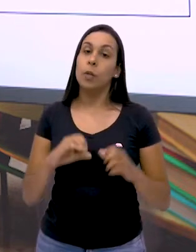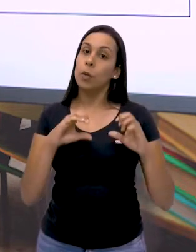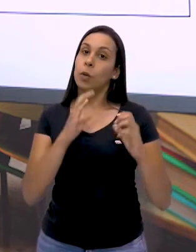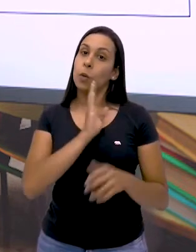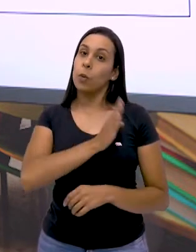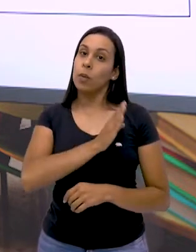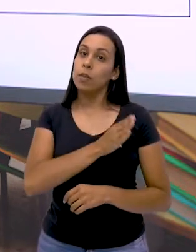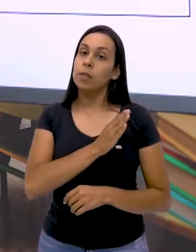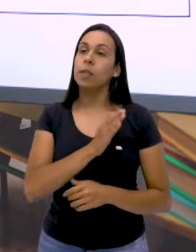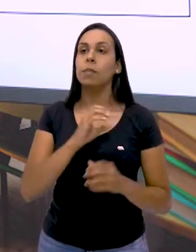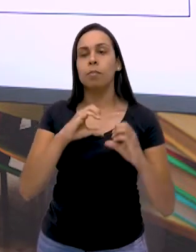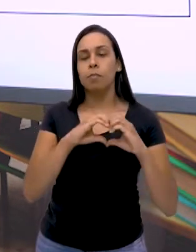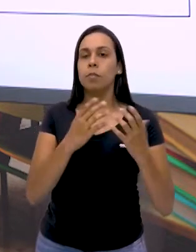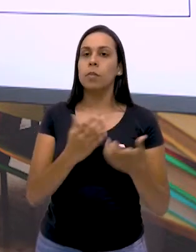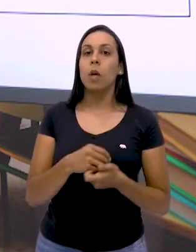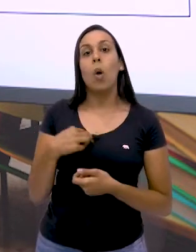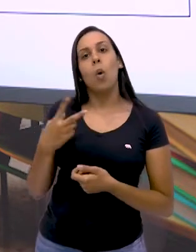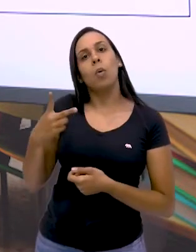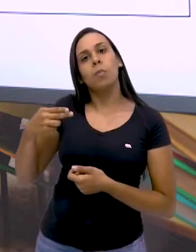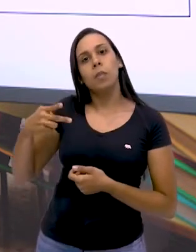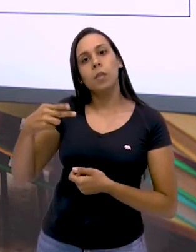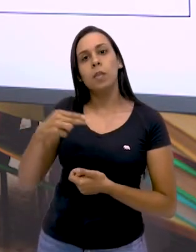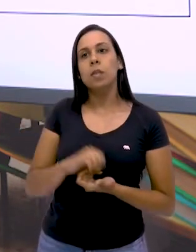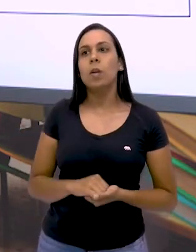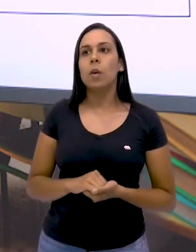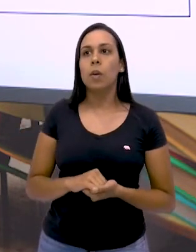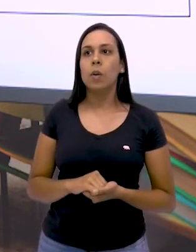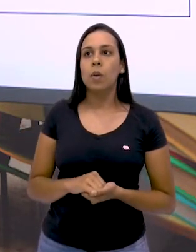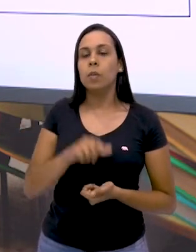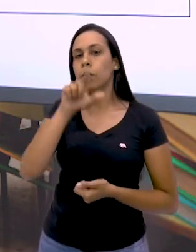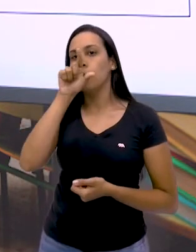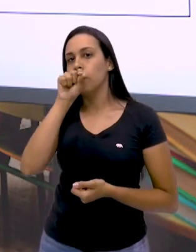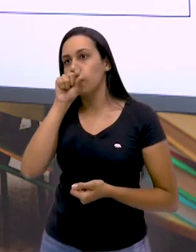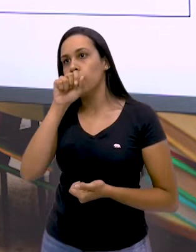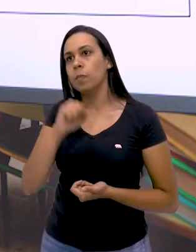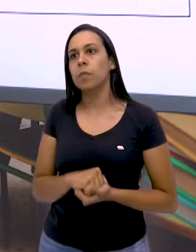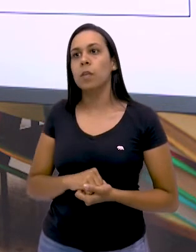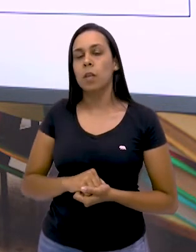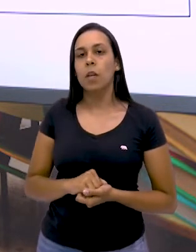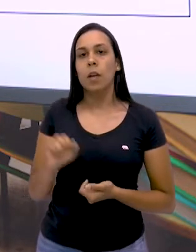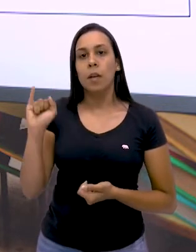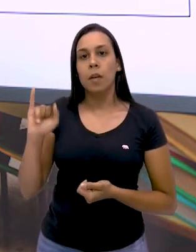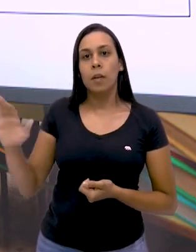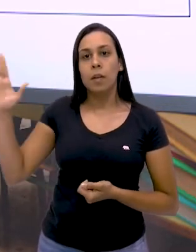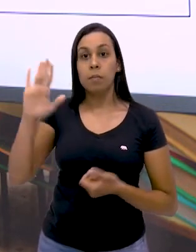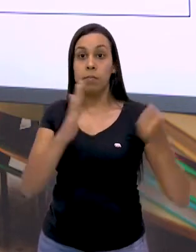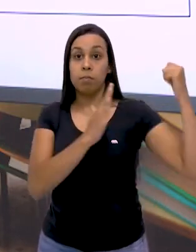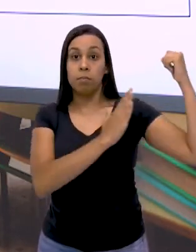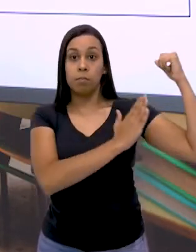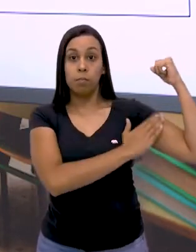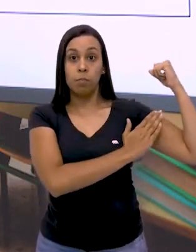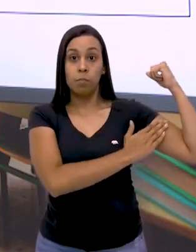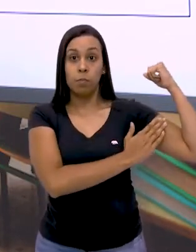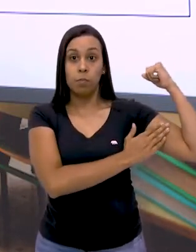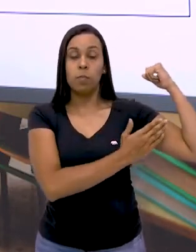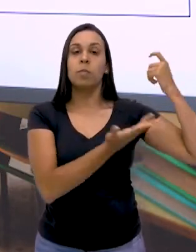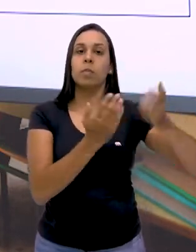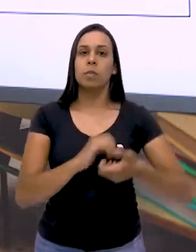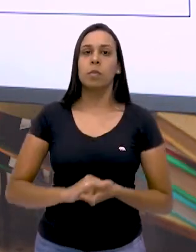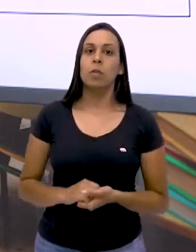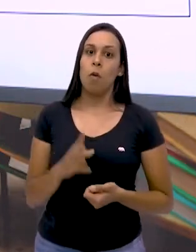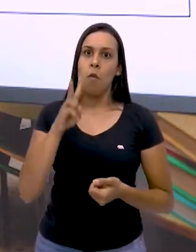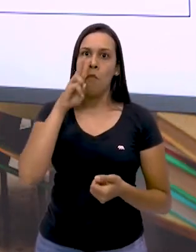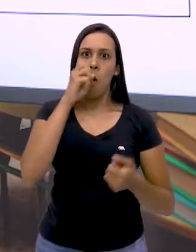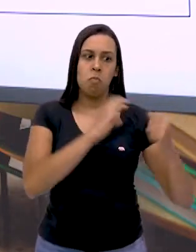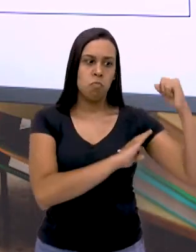coração, uma tesoura, uma imagem de um passarinho e aqui, um braço, né? Vamos mostrar aqui que ele é